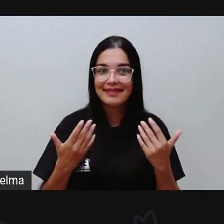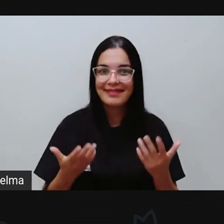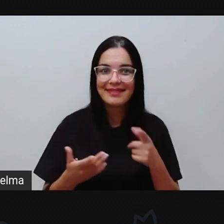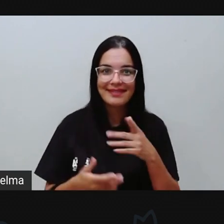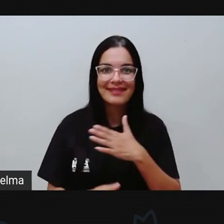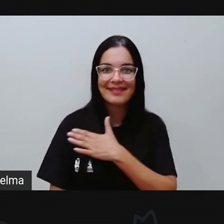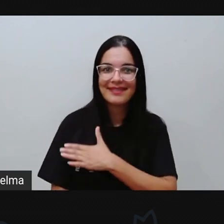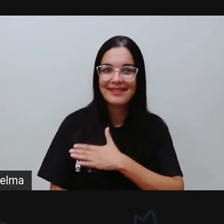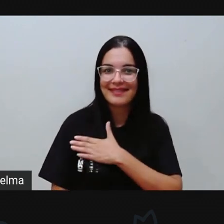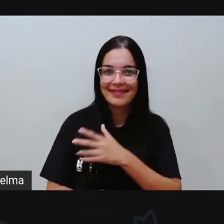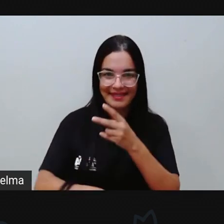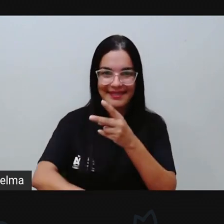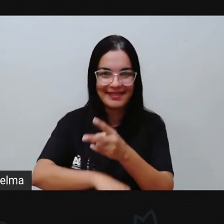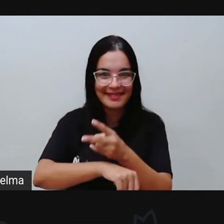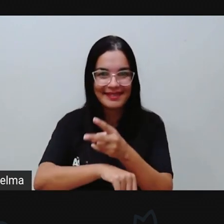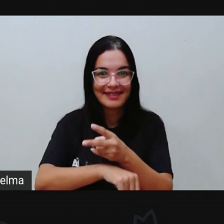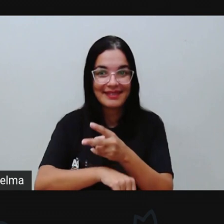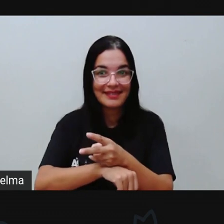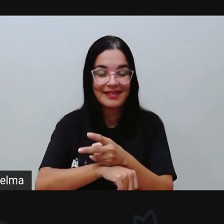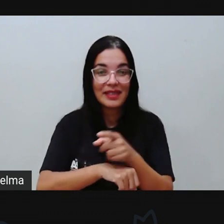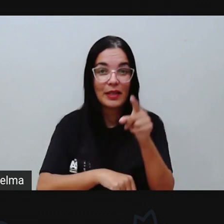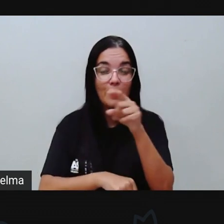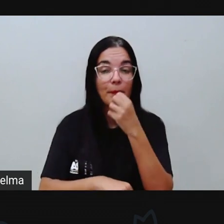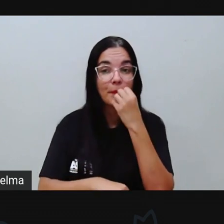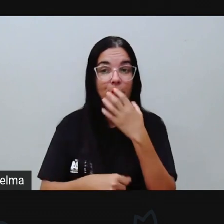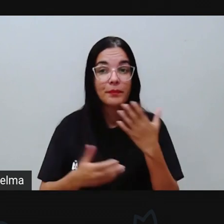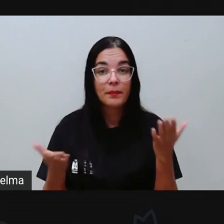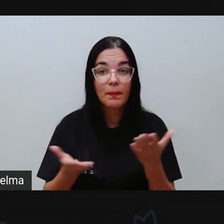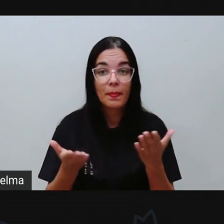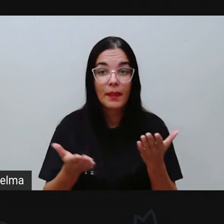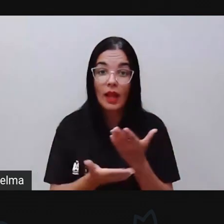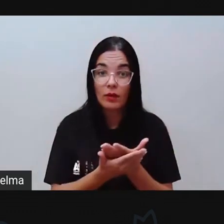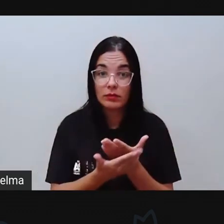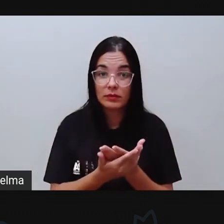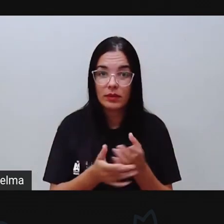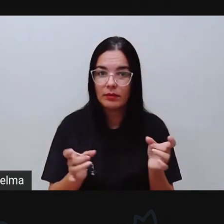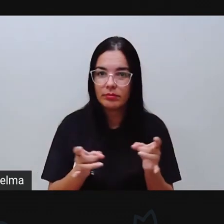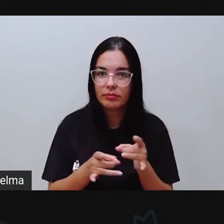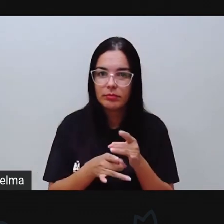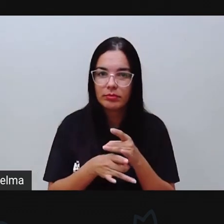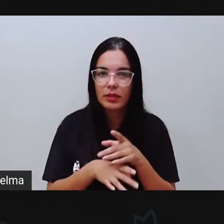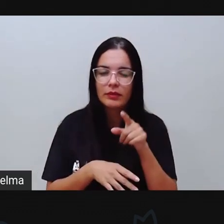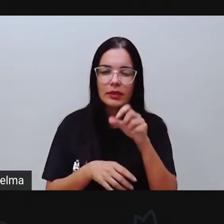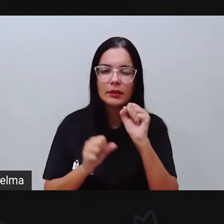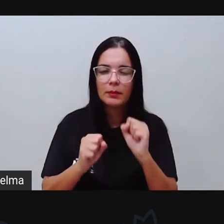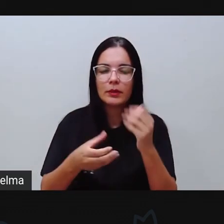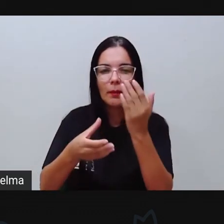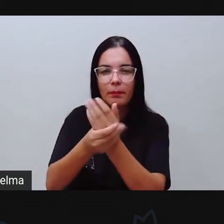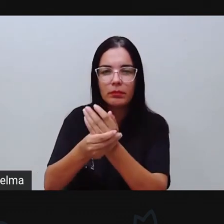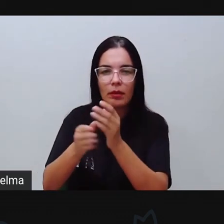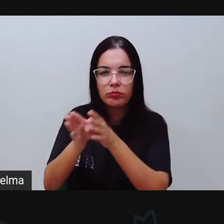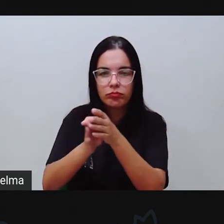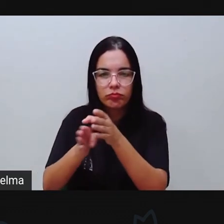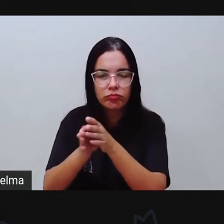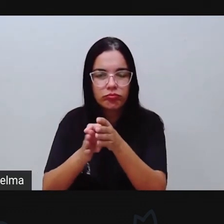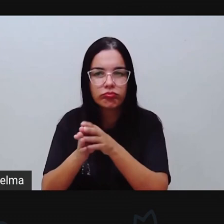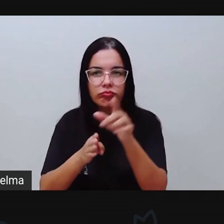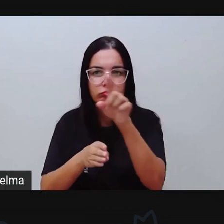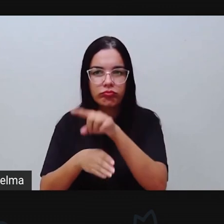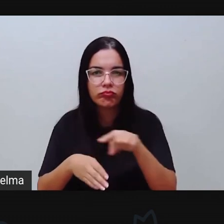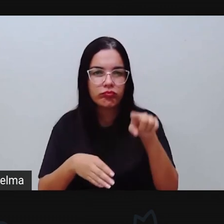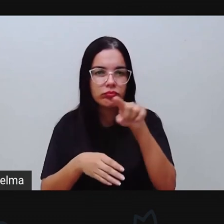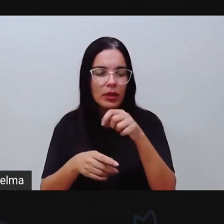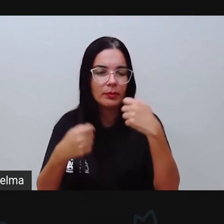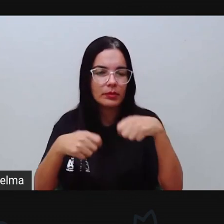gostaram do vídeo? Bom, gente, a nossa aula ela vai ficando por aqui peguem lá o percurso pedagógico de vocês